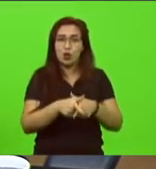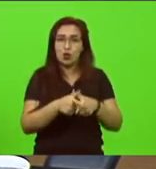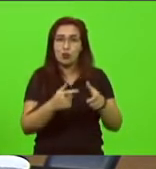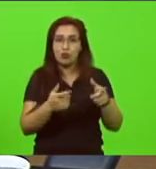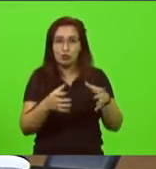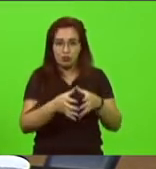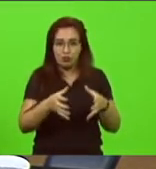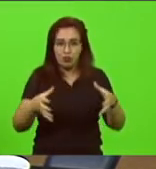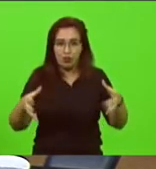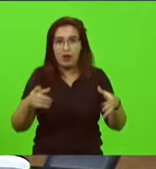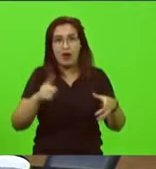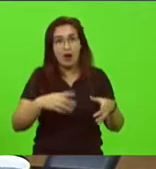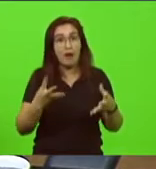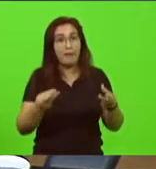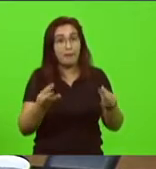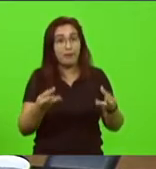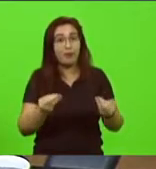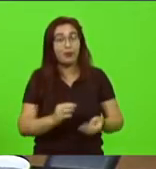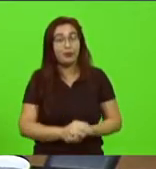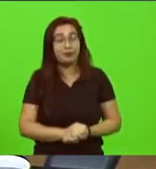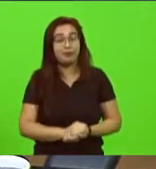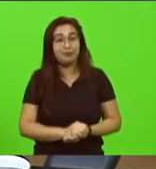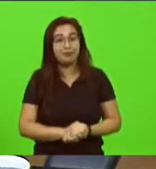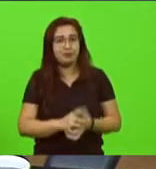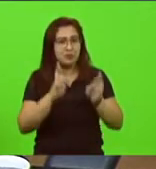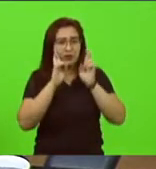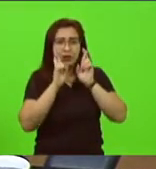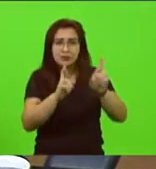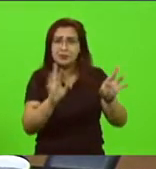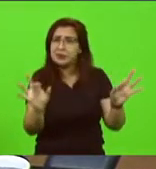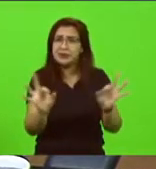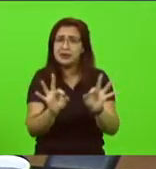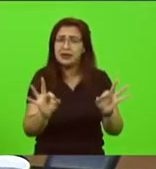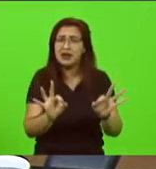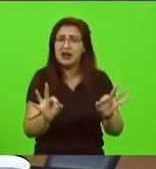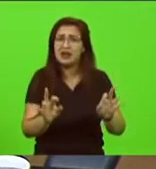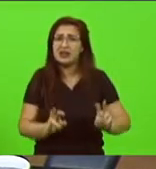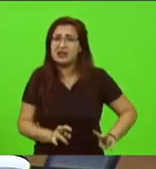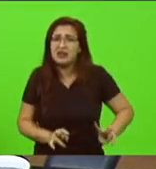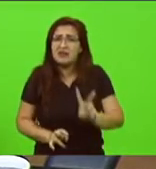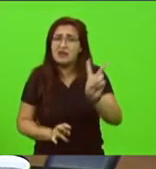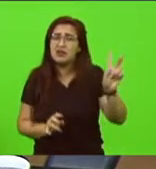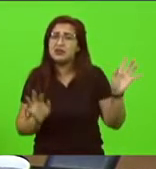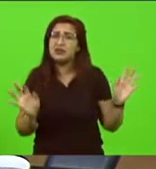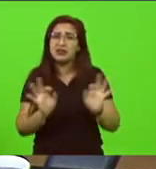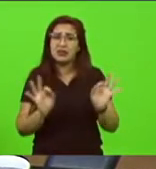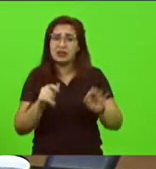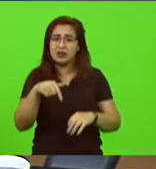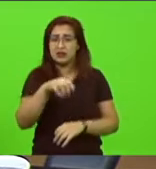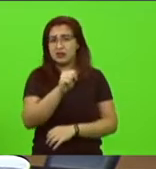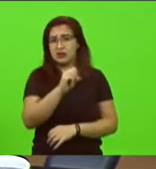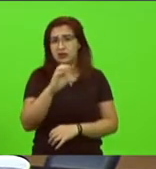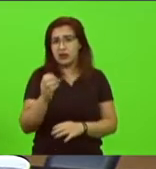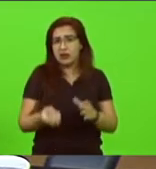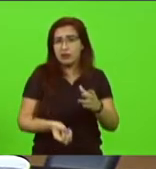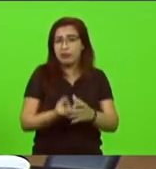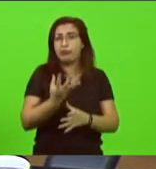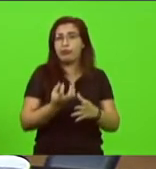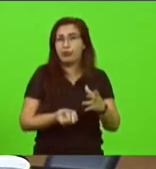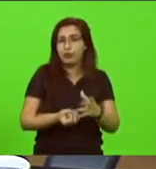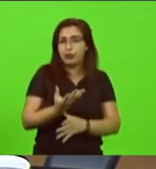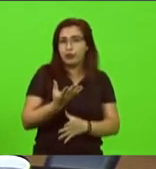e também não respeitaram não valorizaram e não reconheceram o que Santa Catarina produz o que